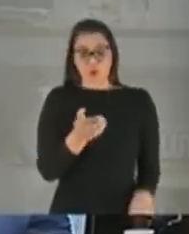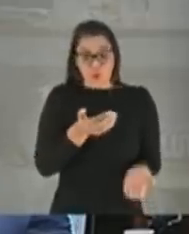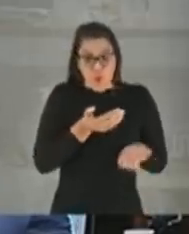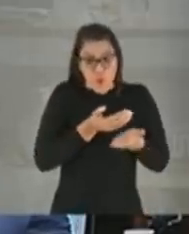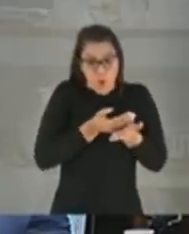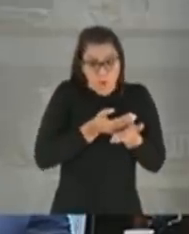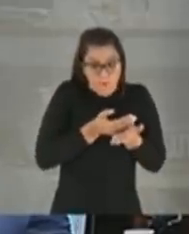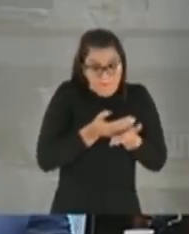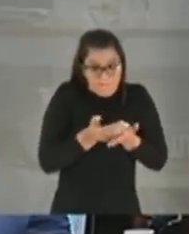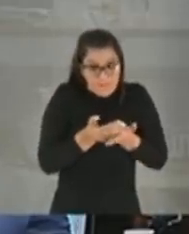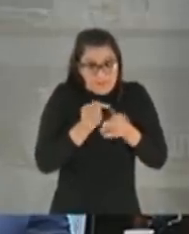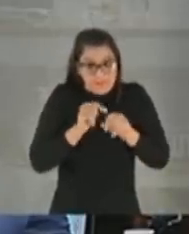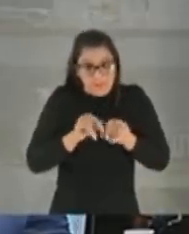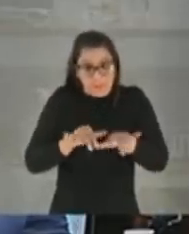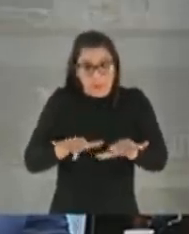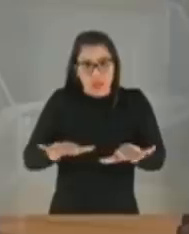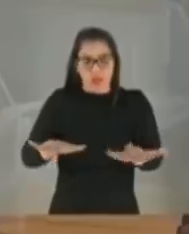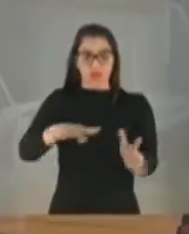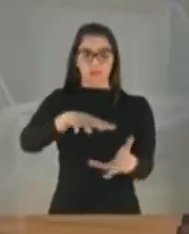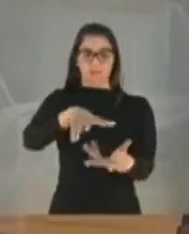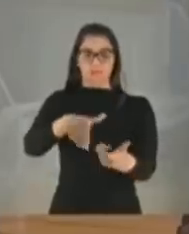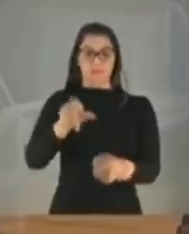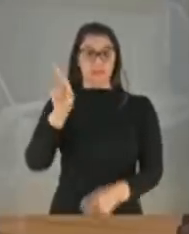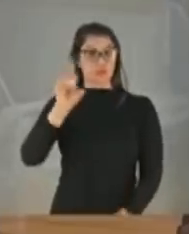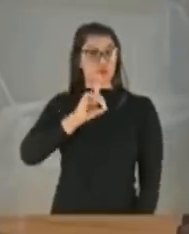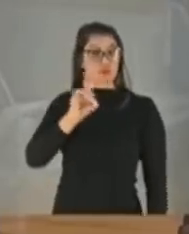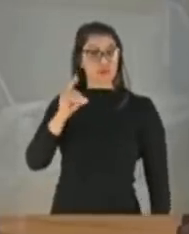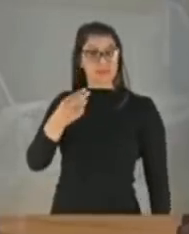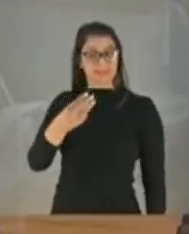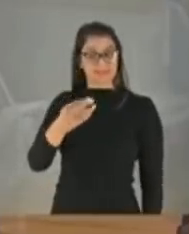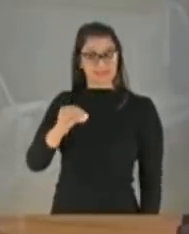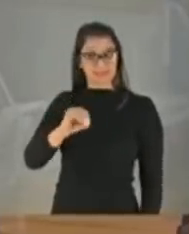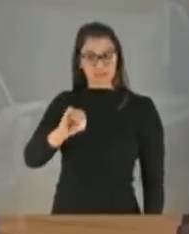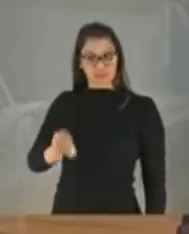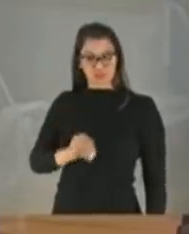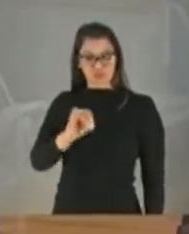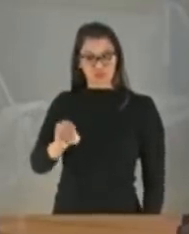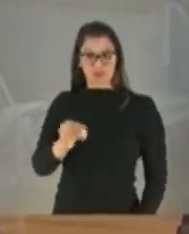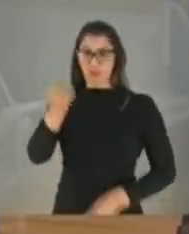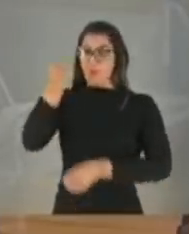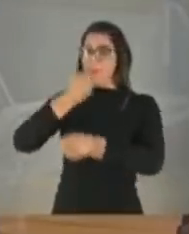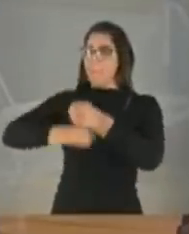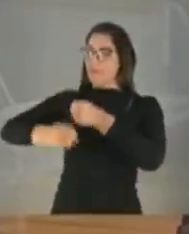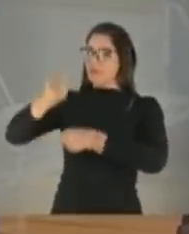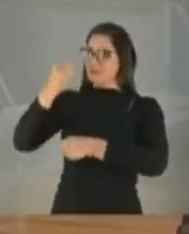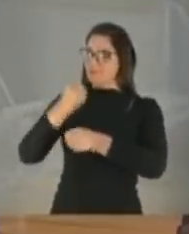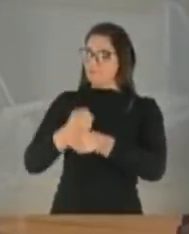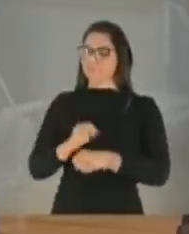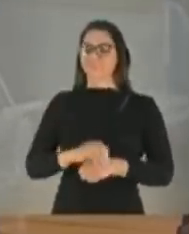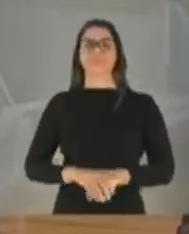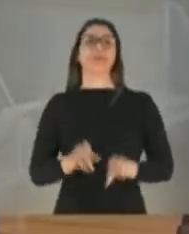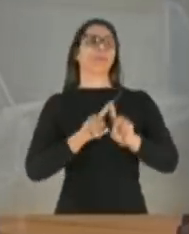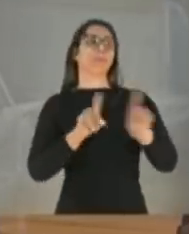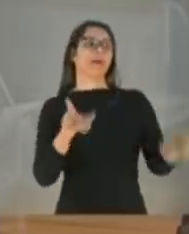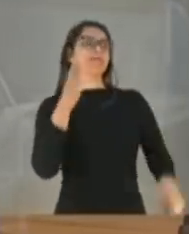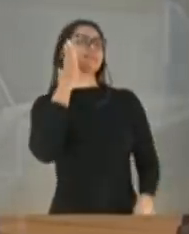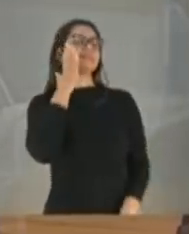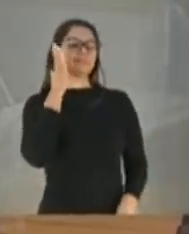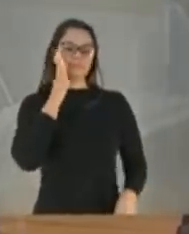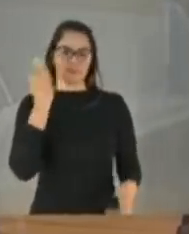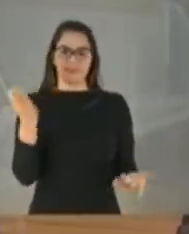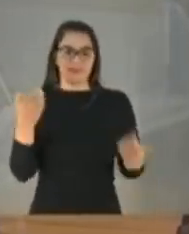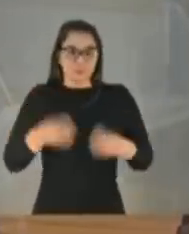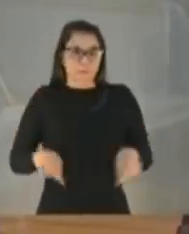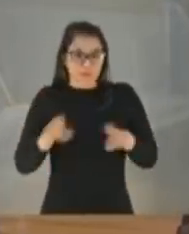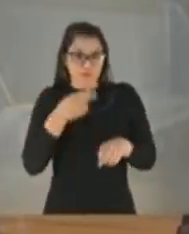começo da pandemia. Foi 30 de janeiro de 2020. Mas já sei o que se dirá acerca dele. E nem precisou